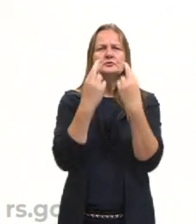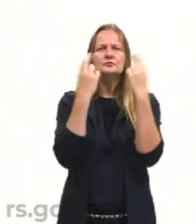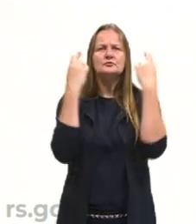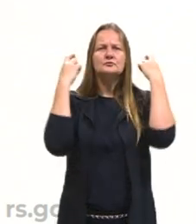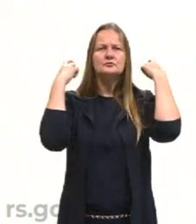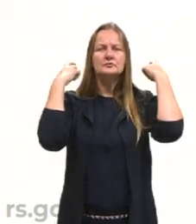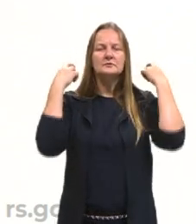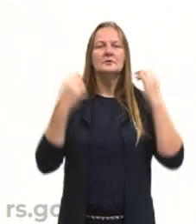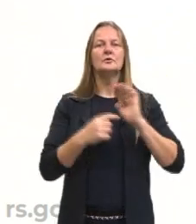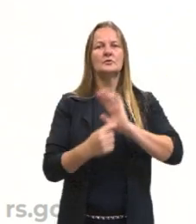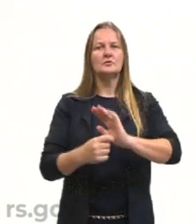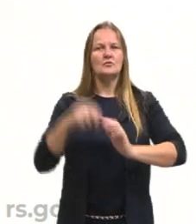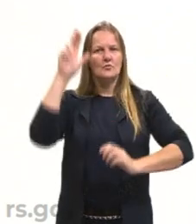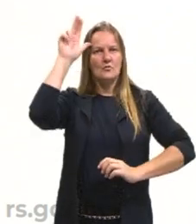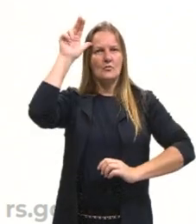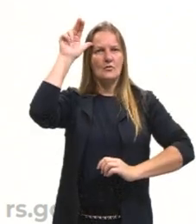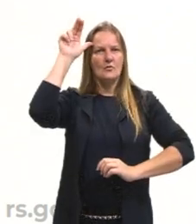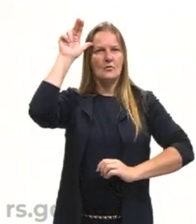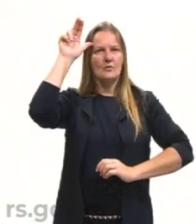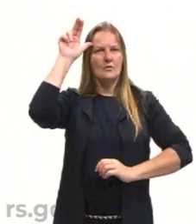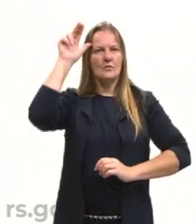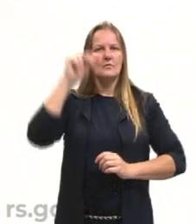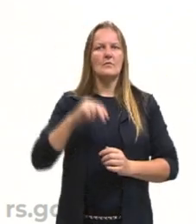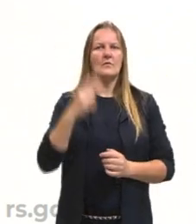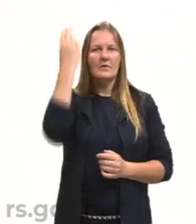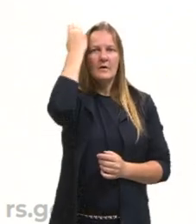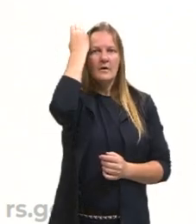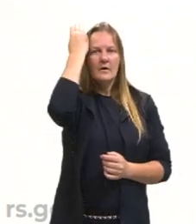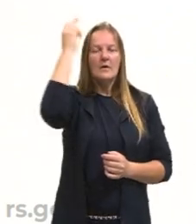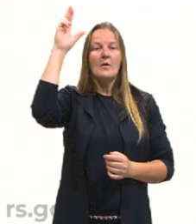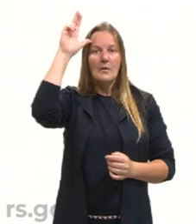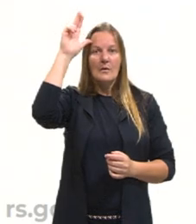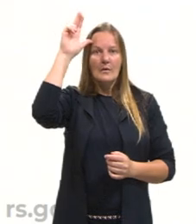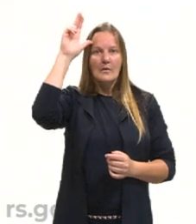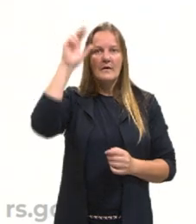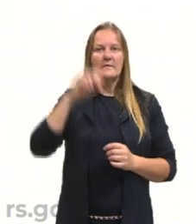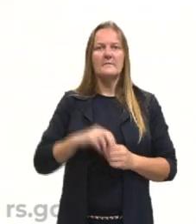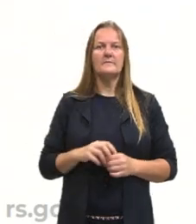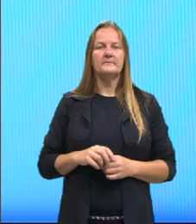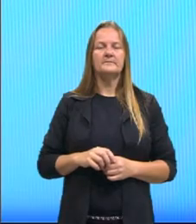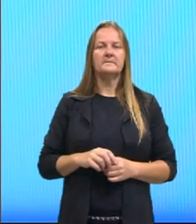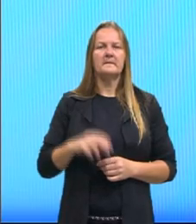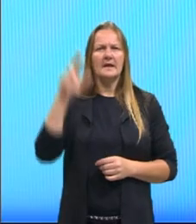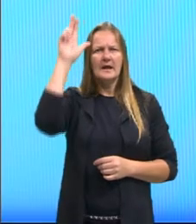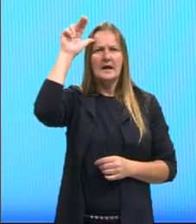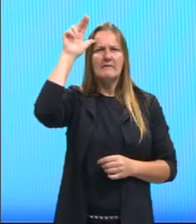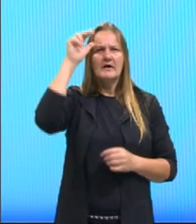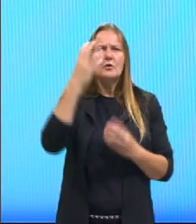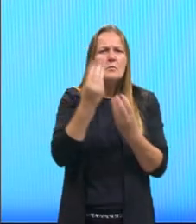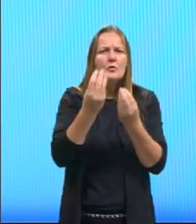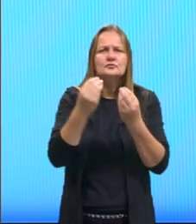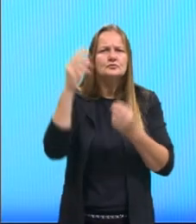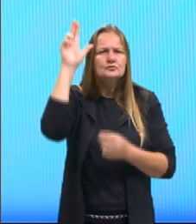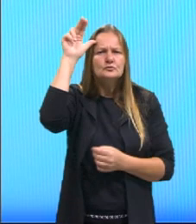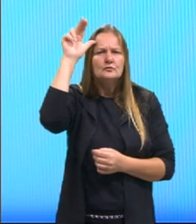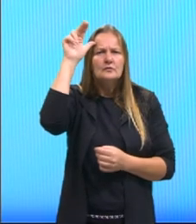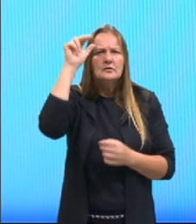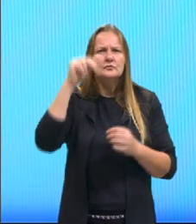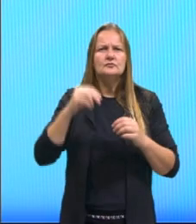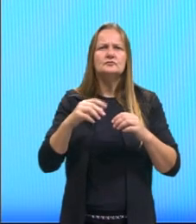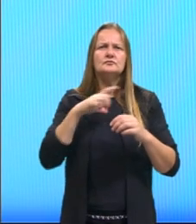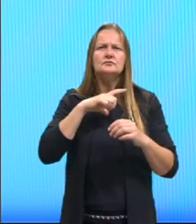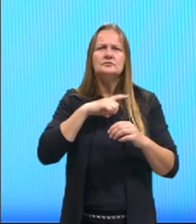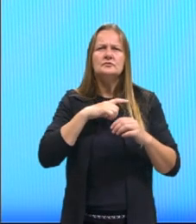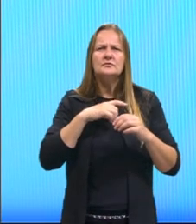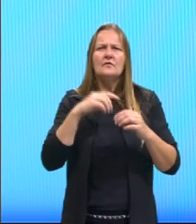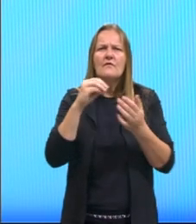muito a questão do cavalo como referência. Por exemplo, aqui nós vemos vários cavalos imperfeitos,